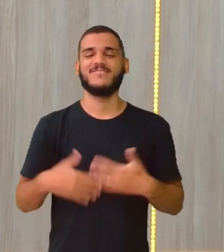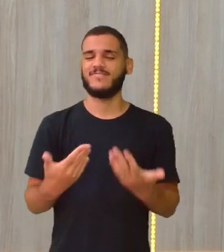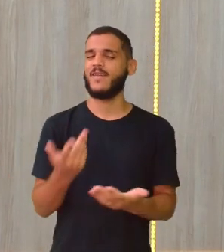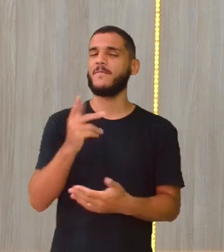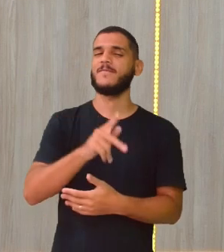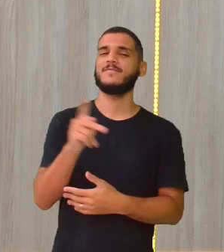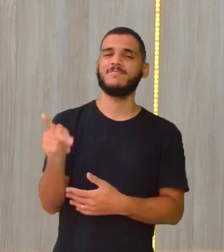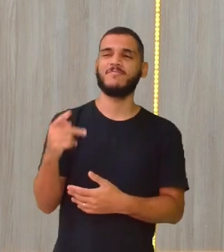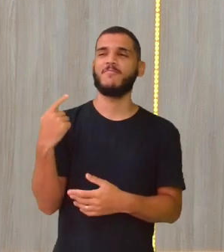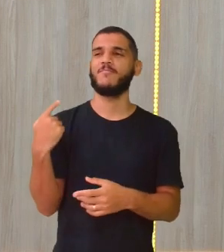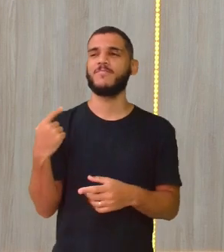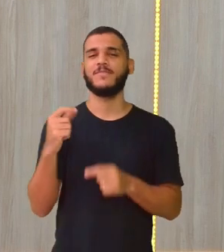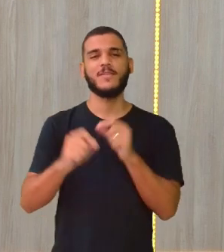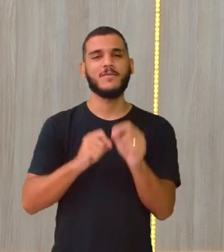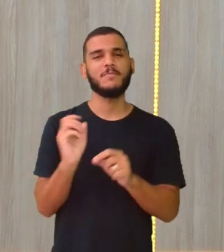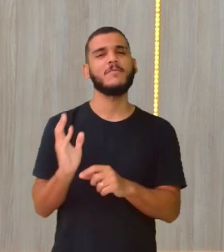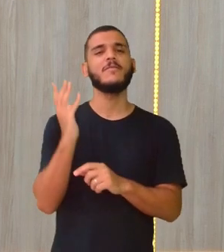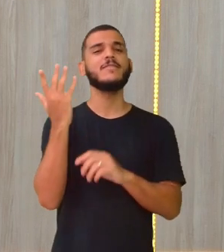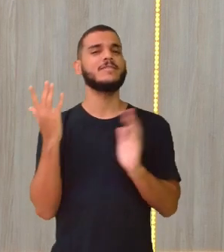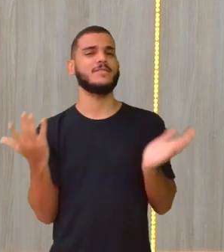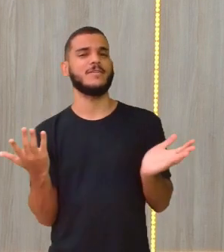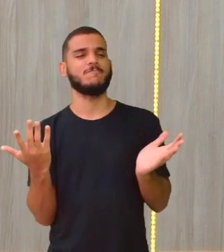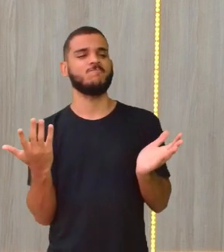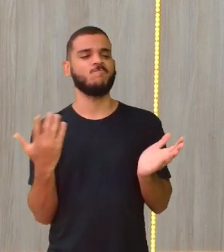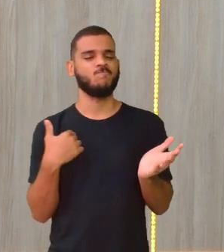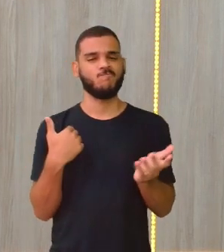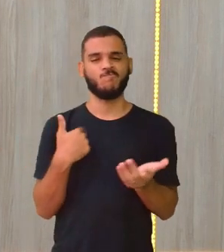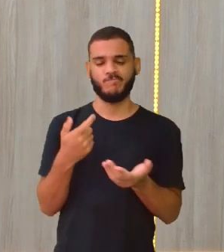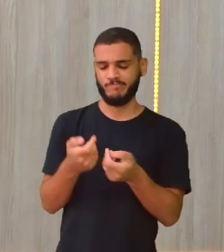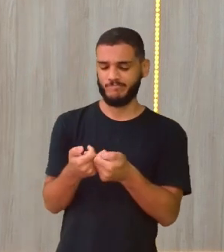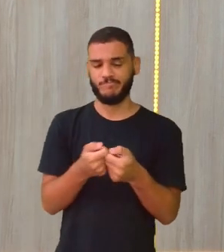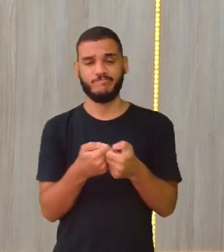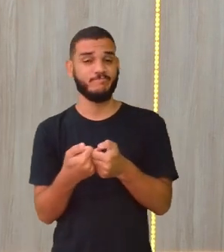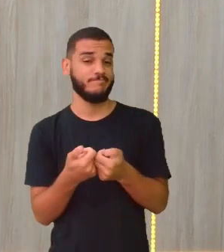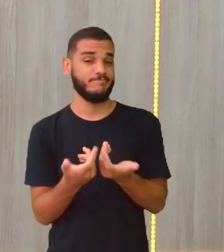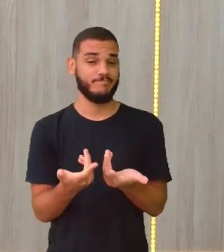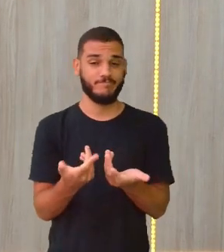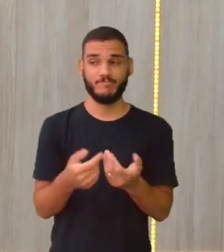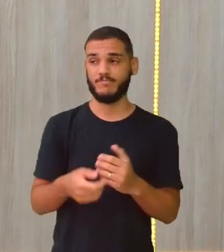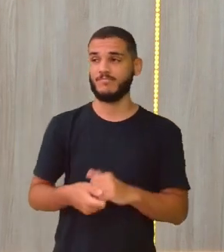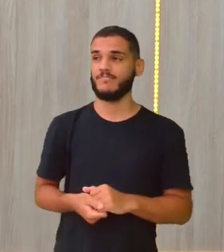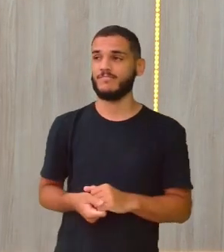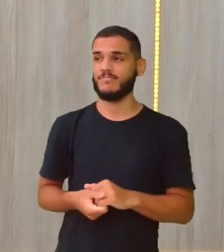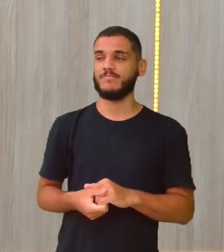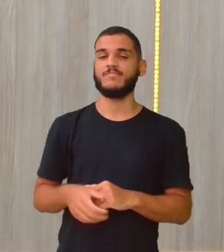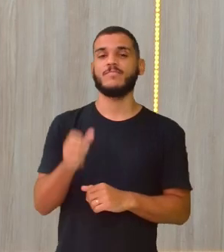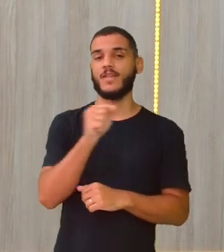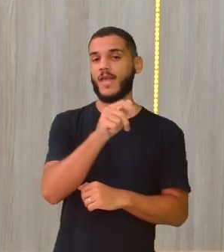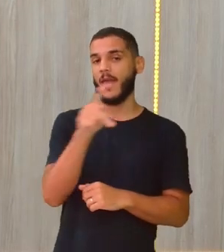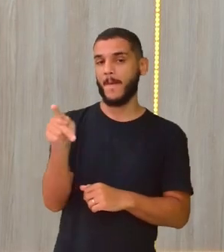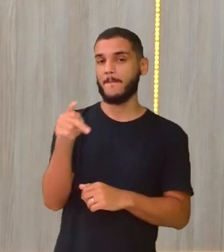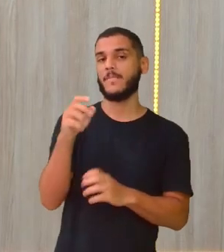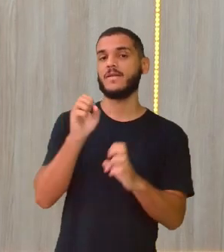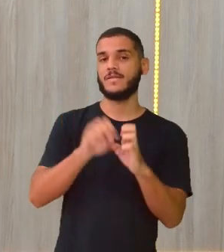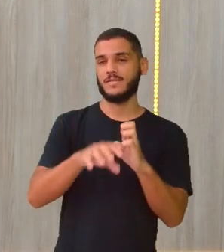professor, que danado é isso aqui, professor? Professor, enfim, né? Aplicativo do Educa Recife.